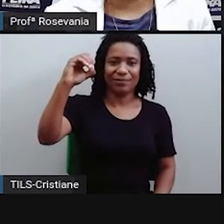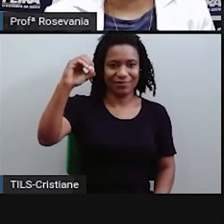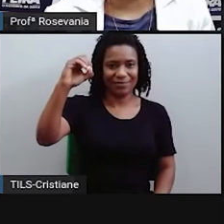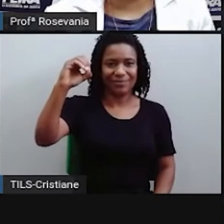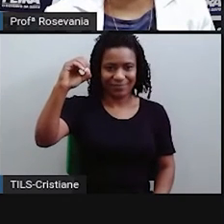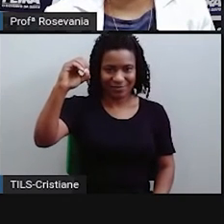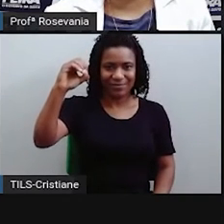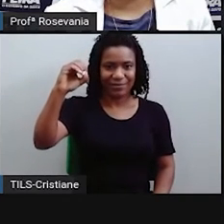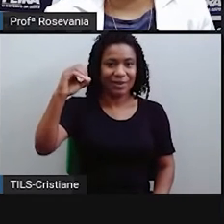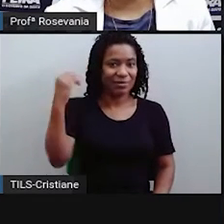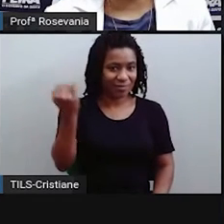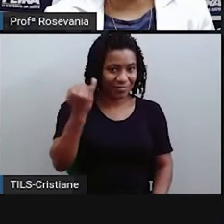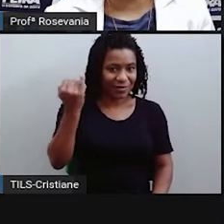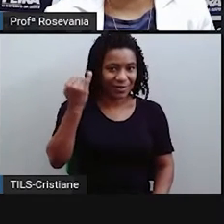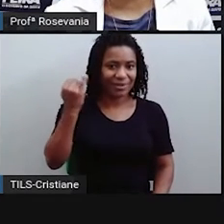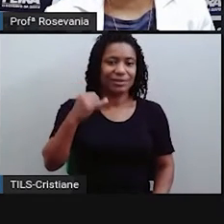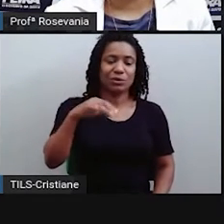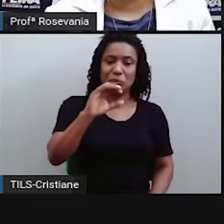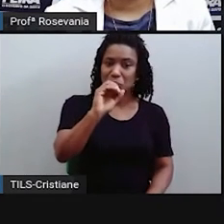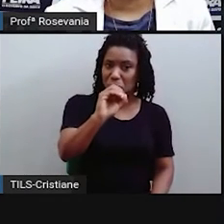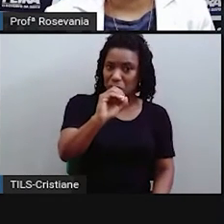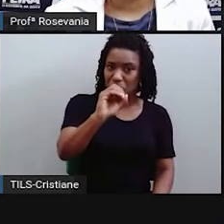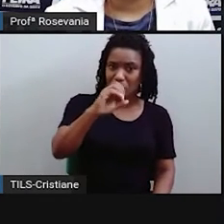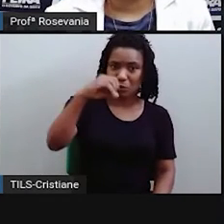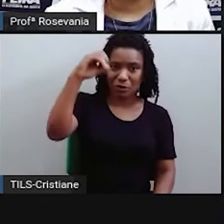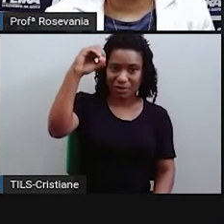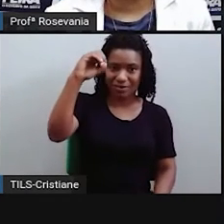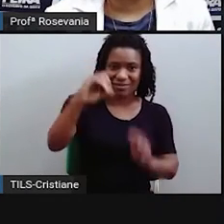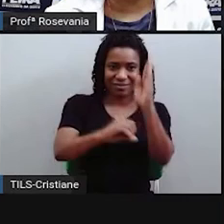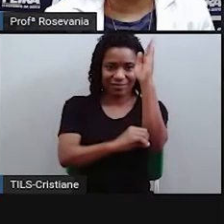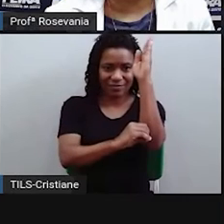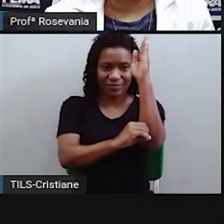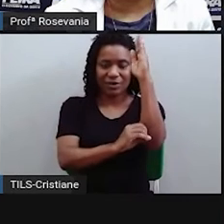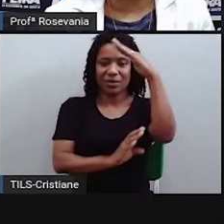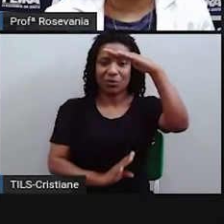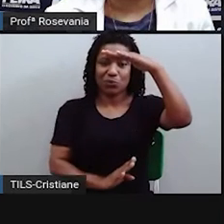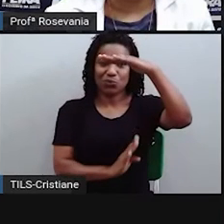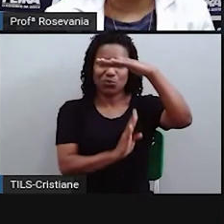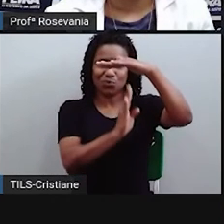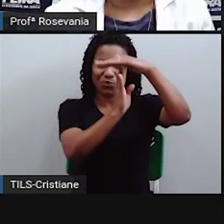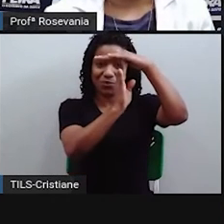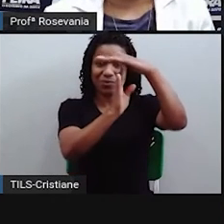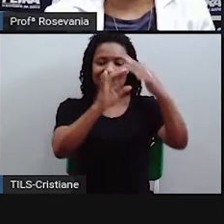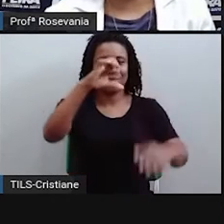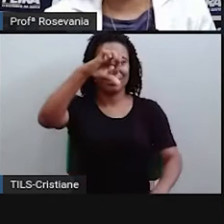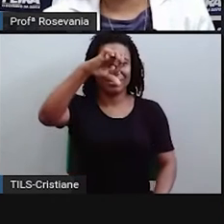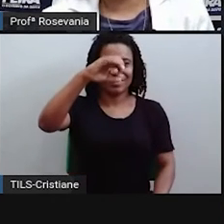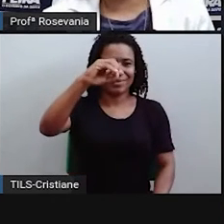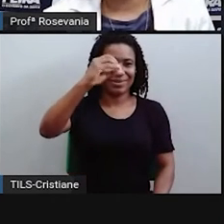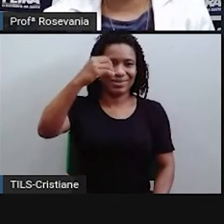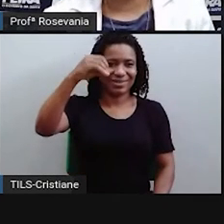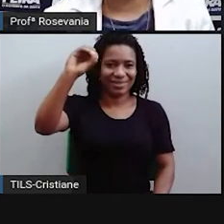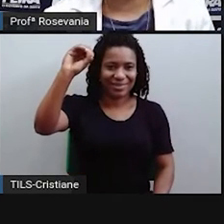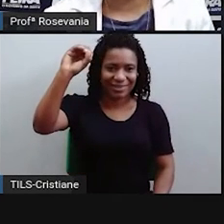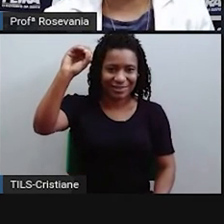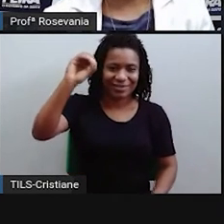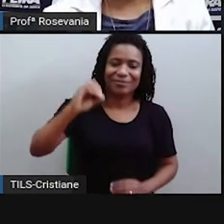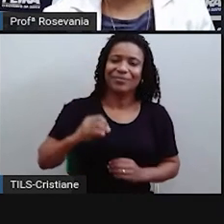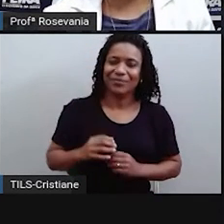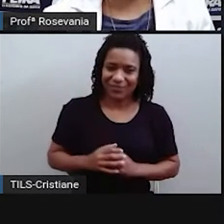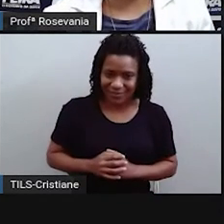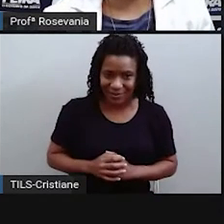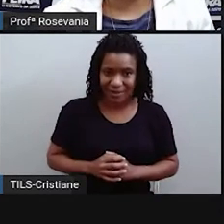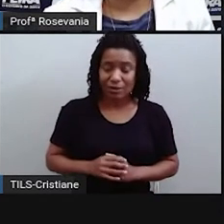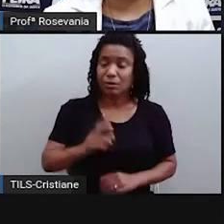símbolo de grau. Aí eu vou um grau, dois graus, três graus, até 90 graus. Tanto para o norte quanto para o sul.